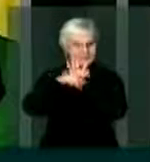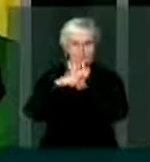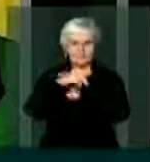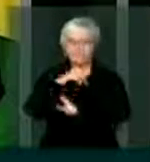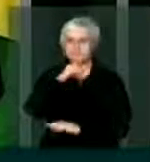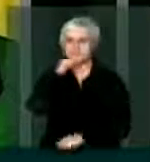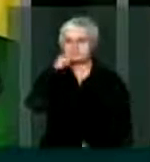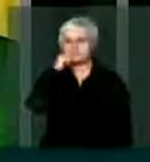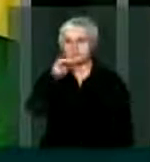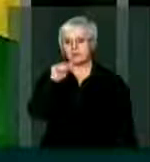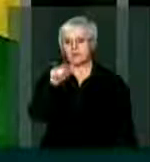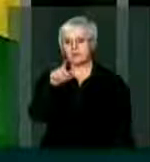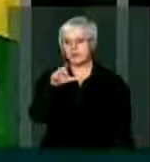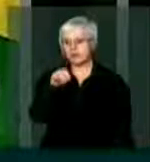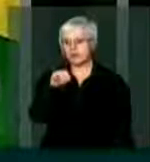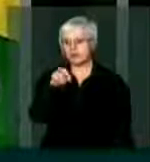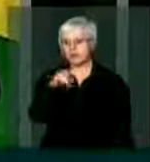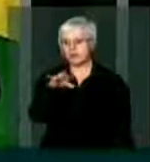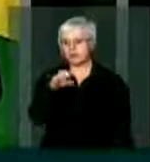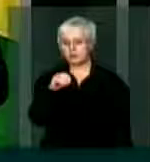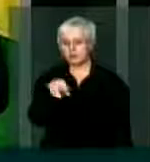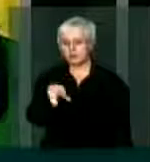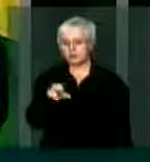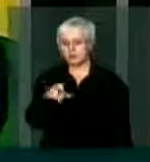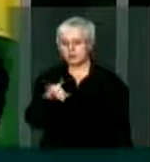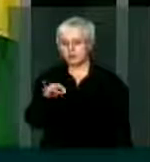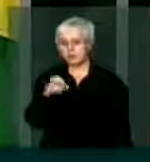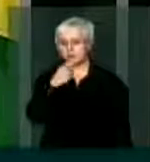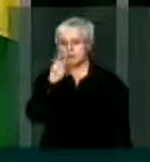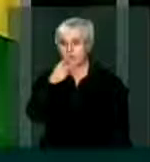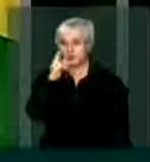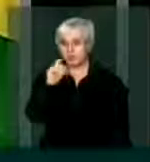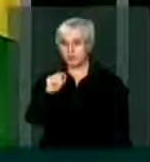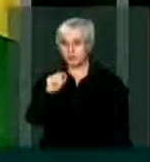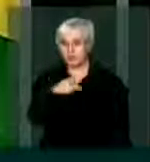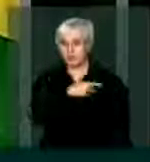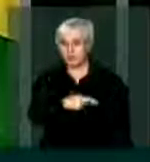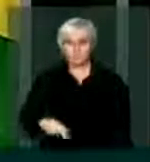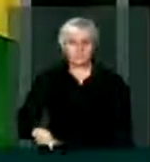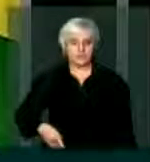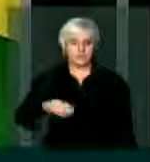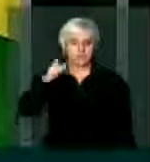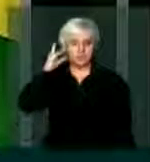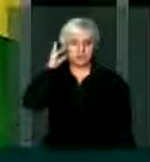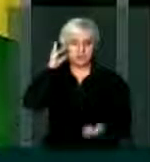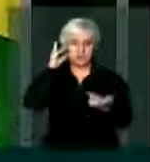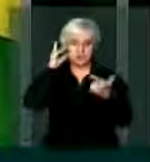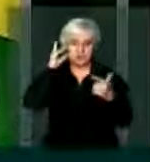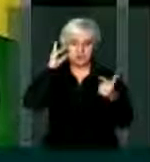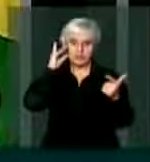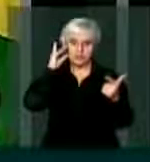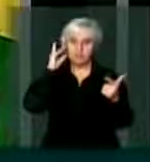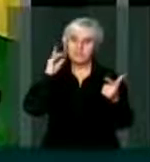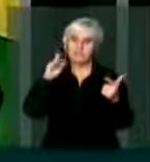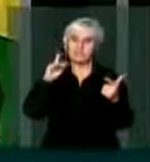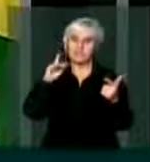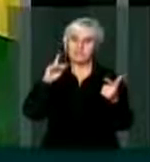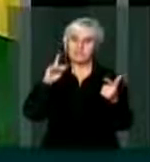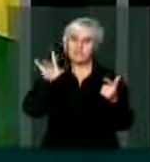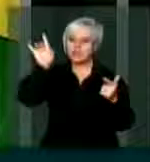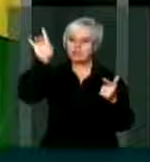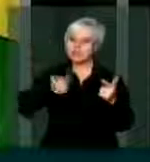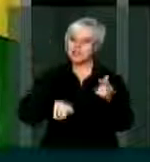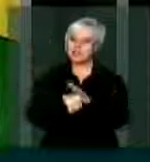senador Aluísio Nunes foi o seguinte, que a presidente Dilma não tem lua de mel, não tem